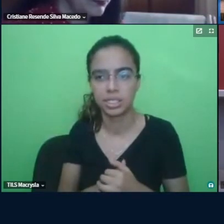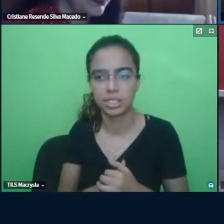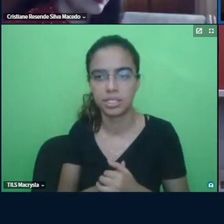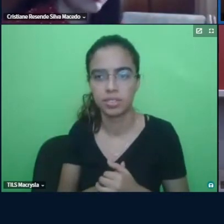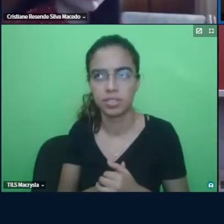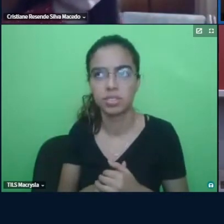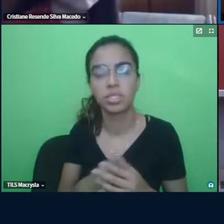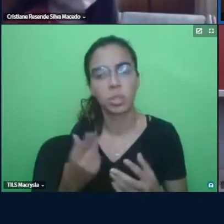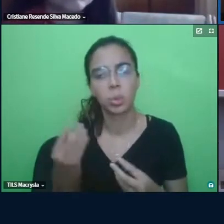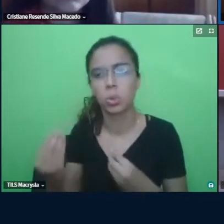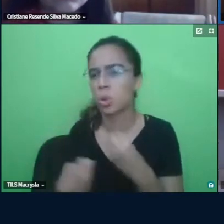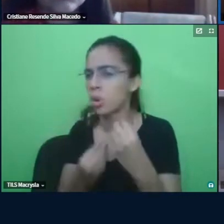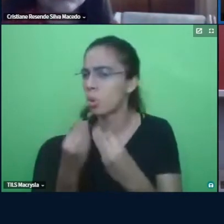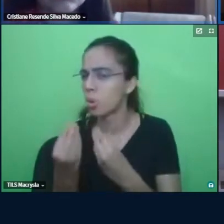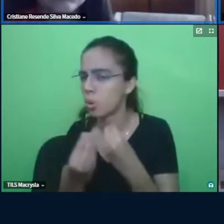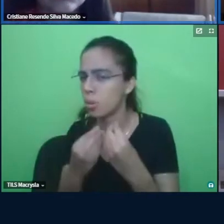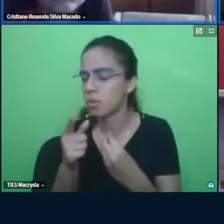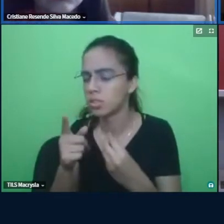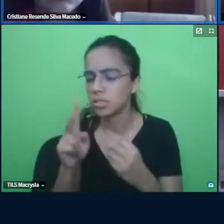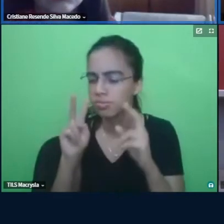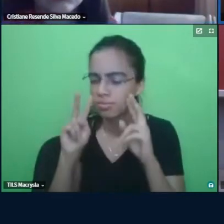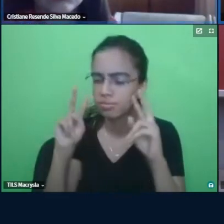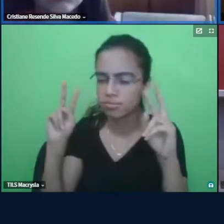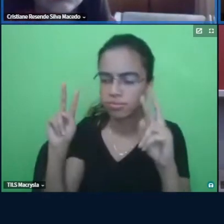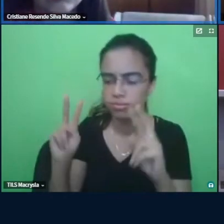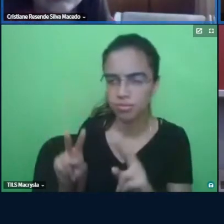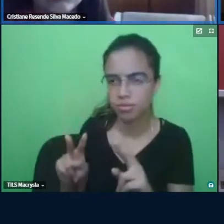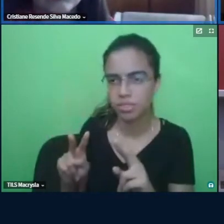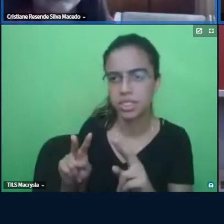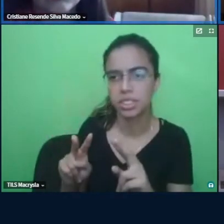você vê assim que